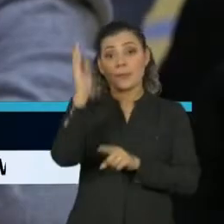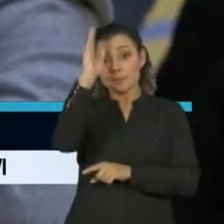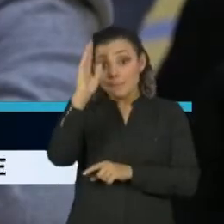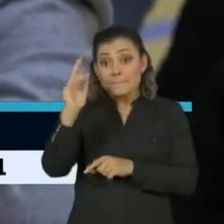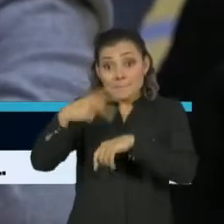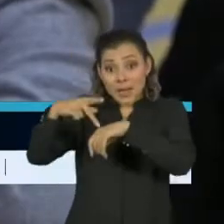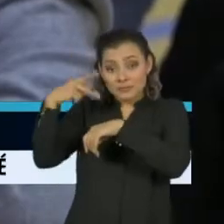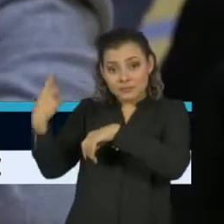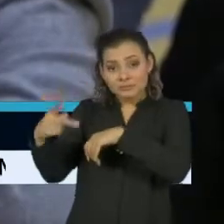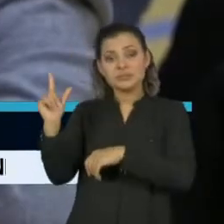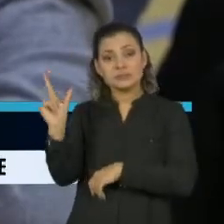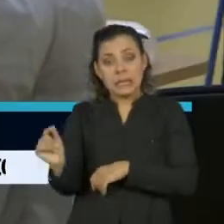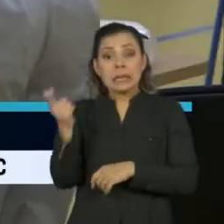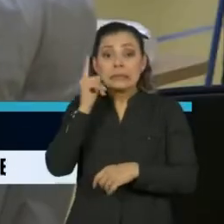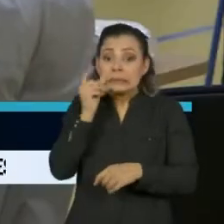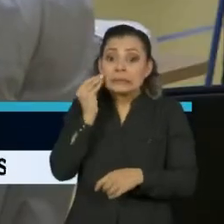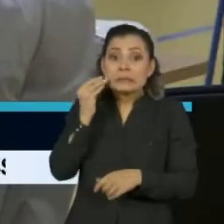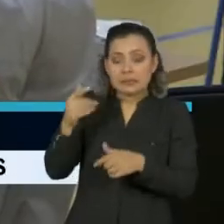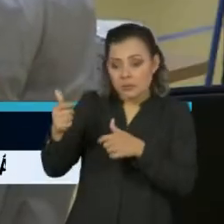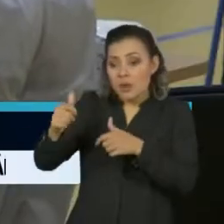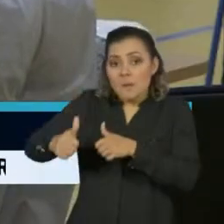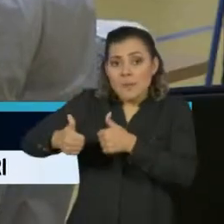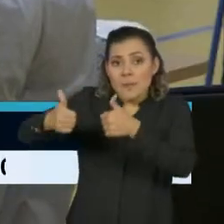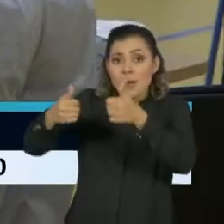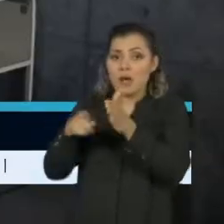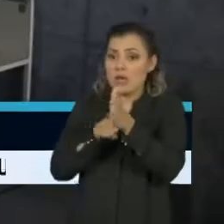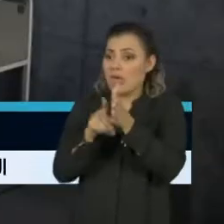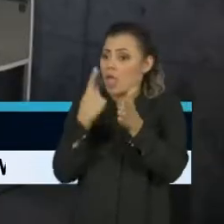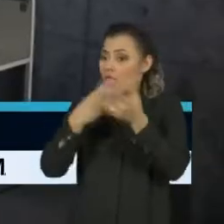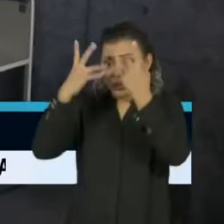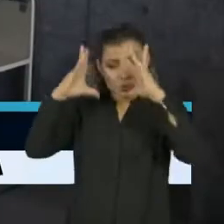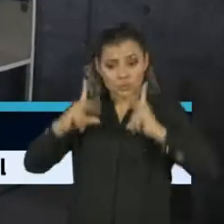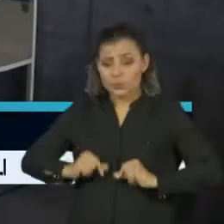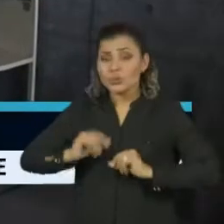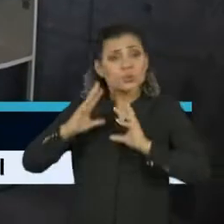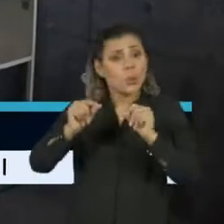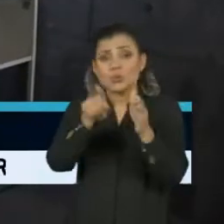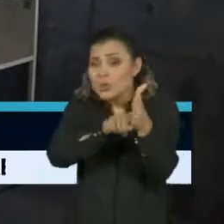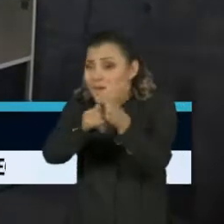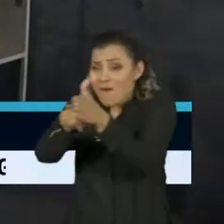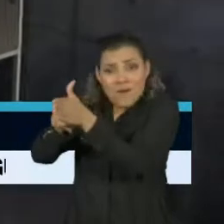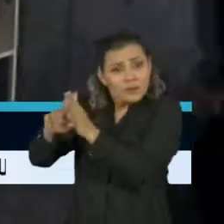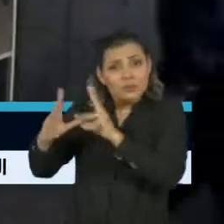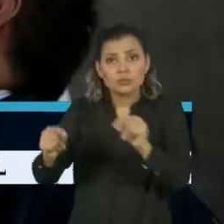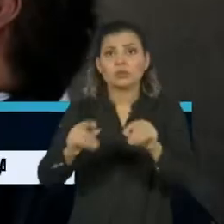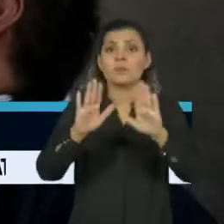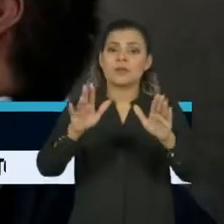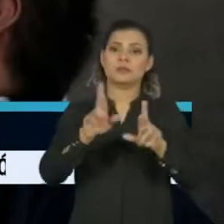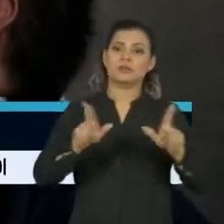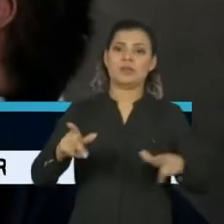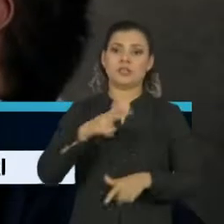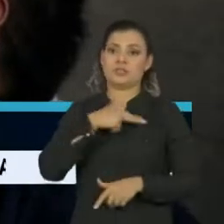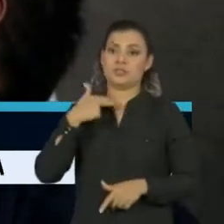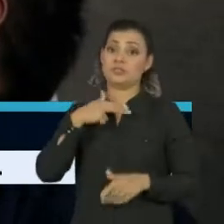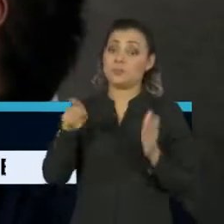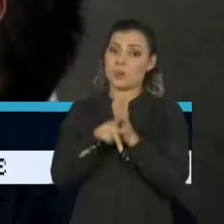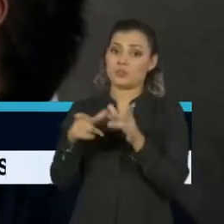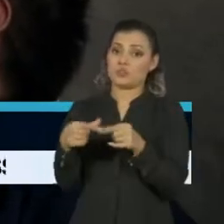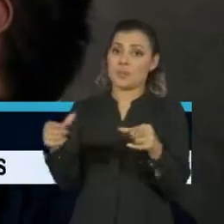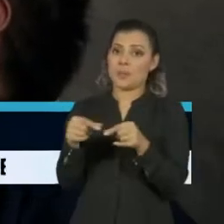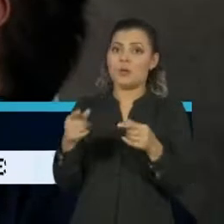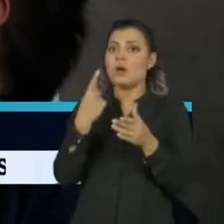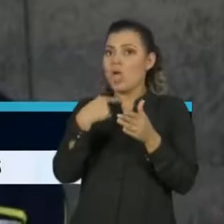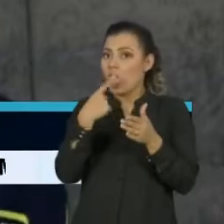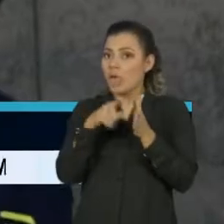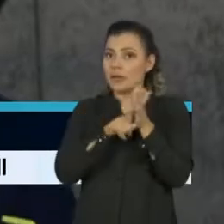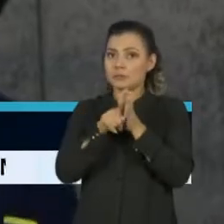quarentena e um programa de testagem em massa da população. Uma situação ainda distante do Japão. Com o número de contágios